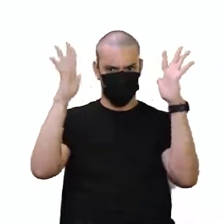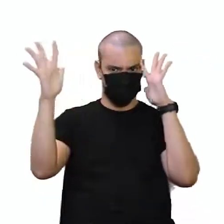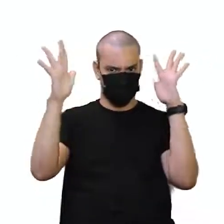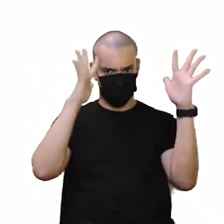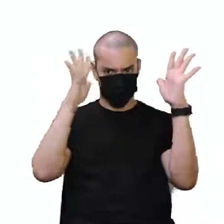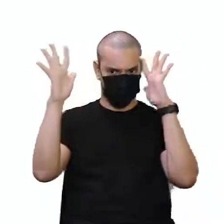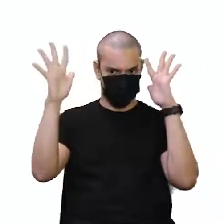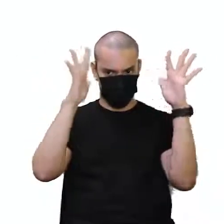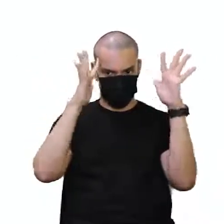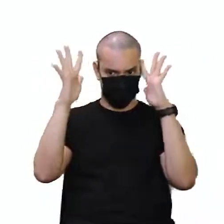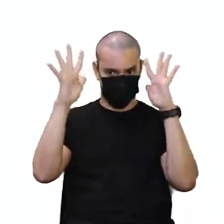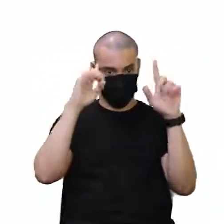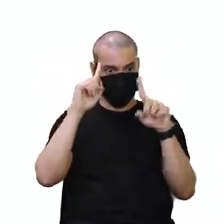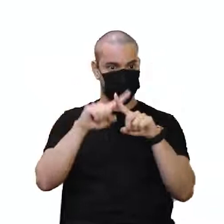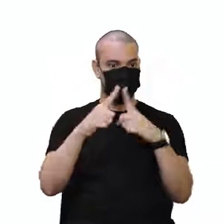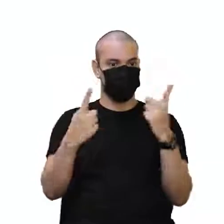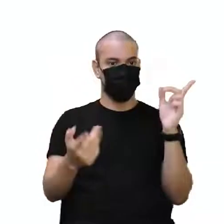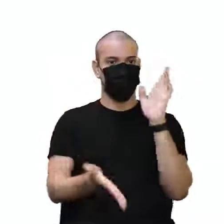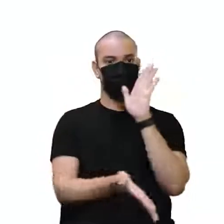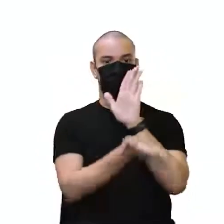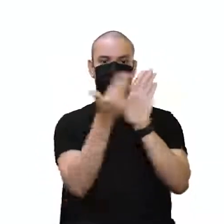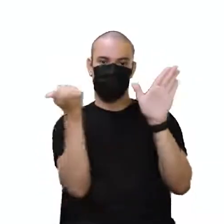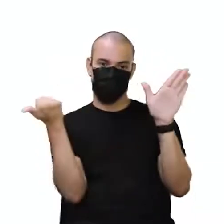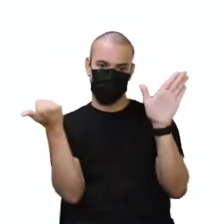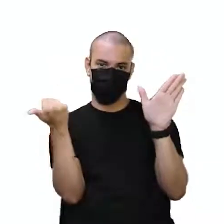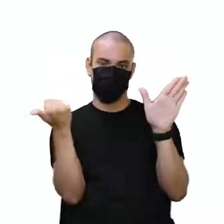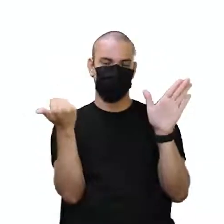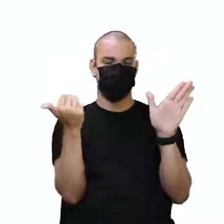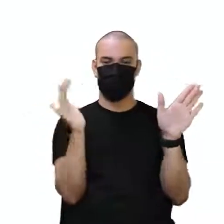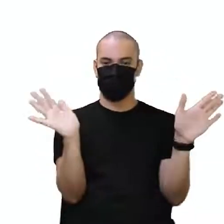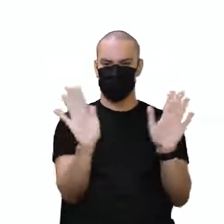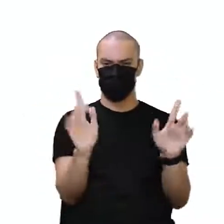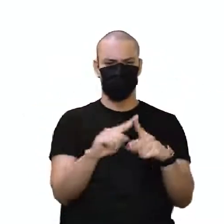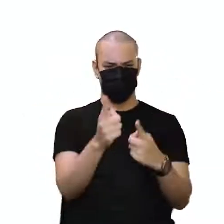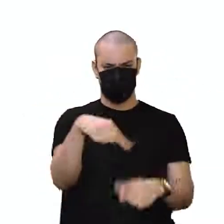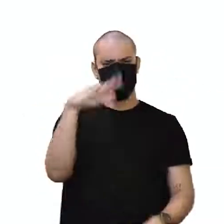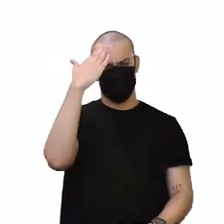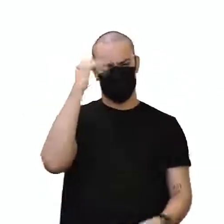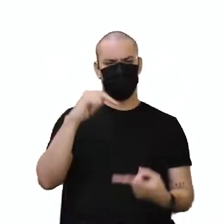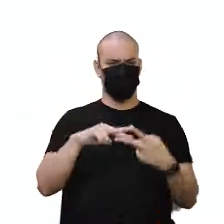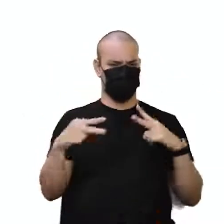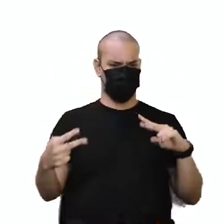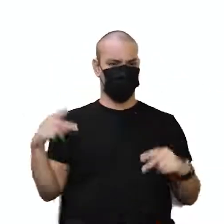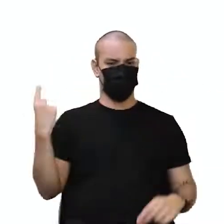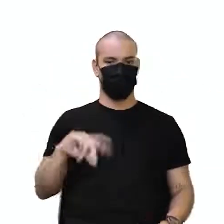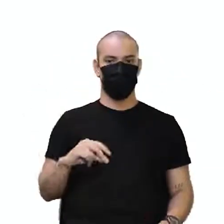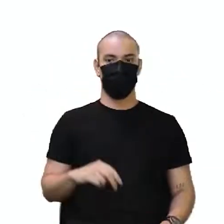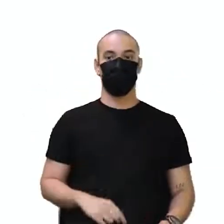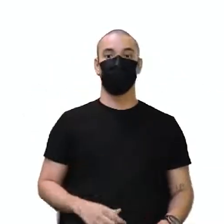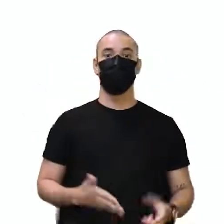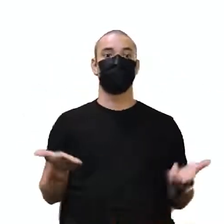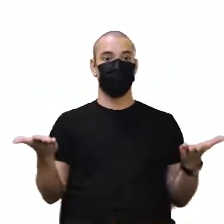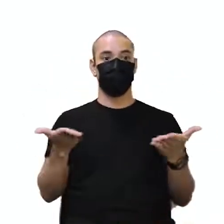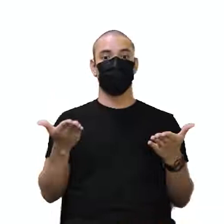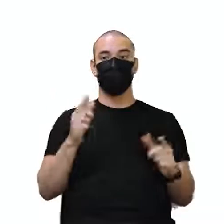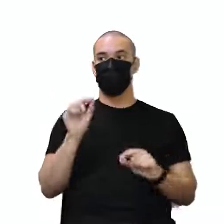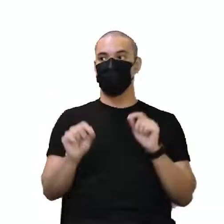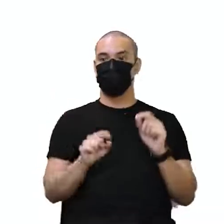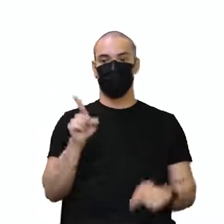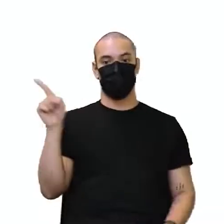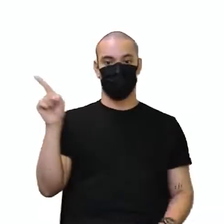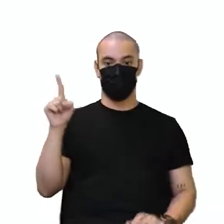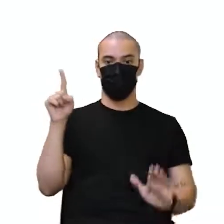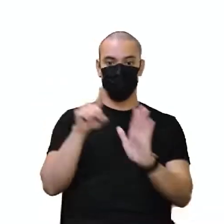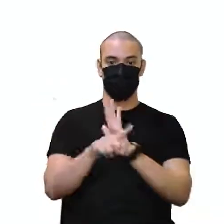muita dificuldade. Mas eu só ia tirar essa onda mesmo, não tava assim. Né? Mas vamos pra próxima. Ok. Então, agora, uma